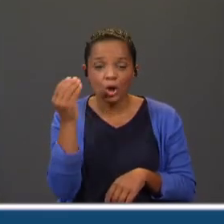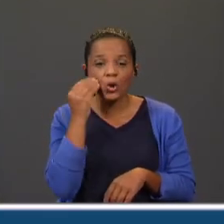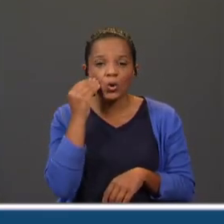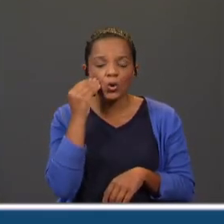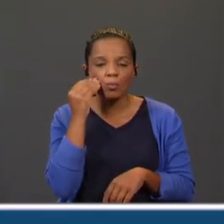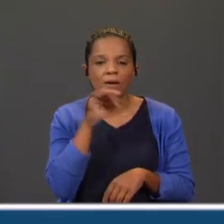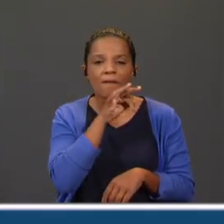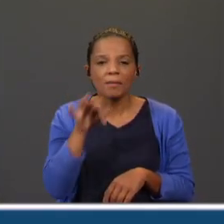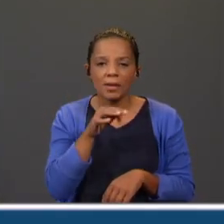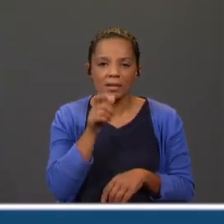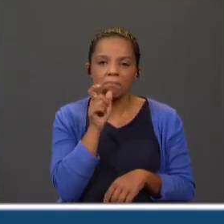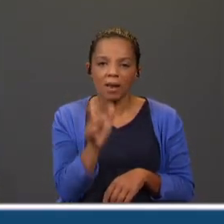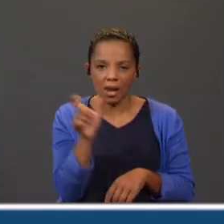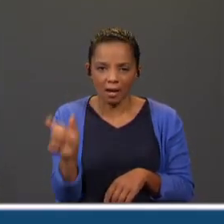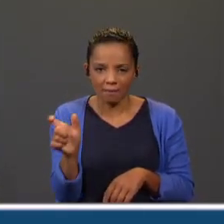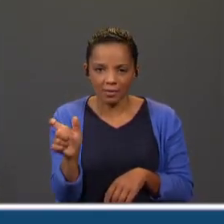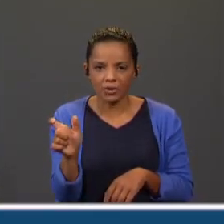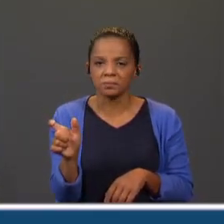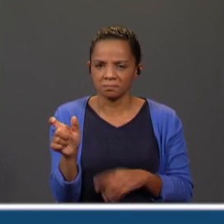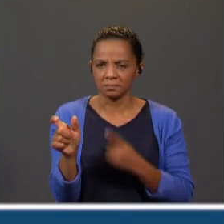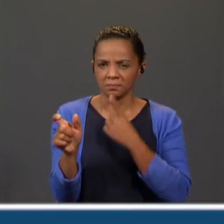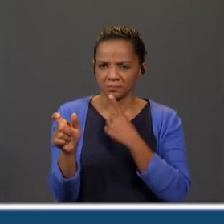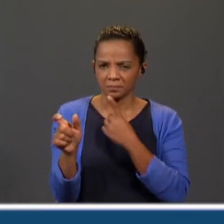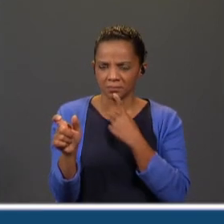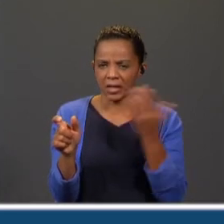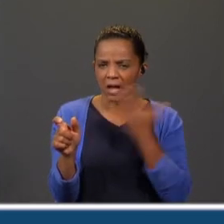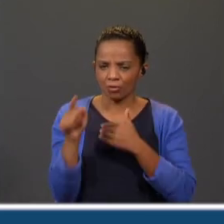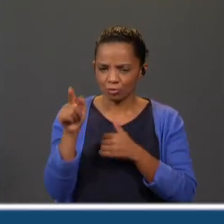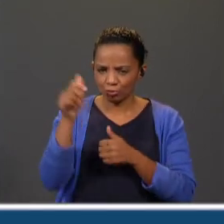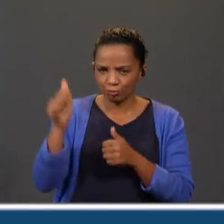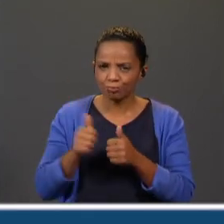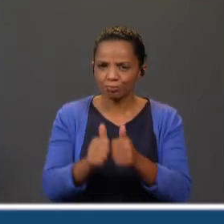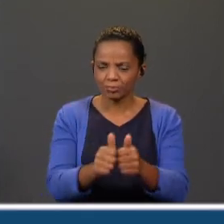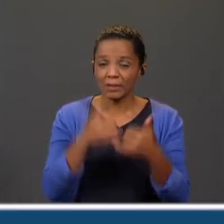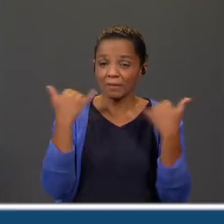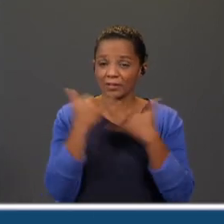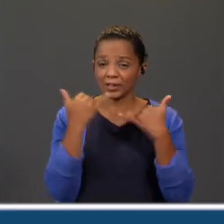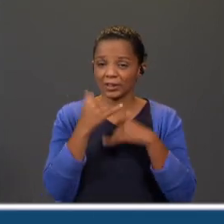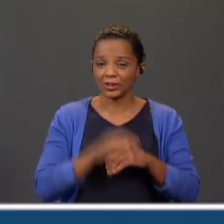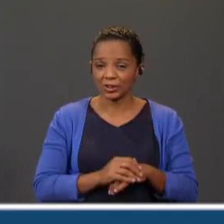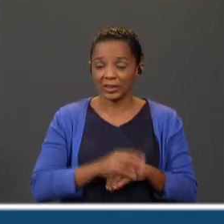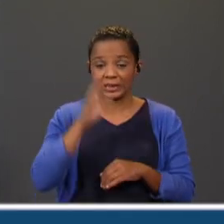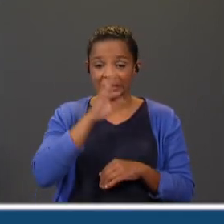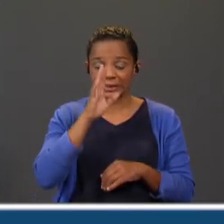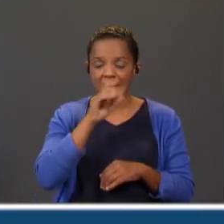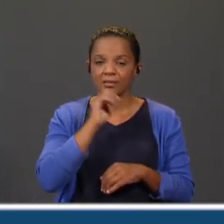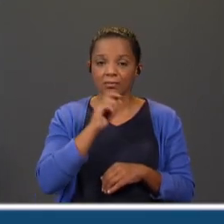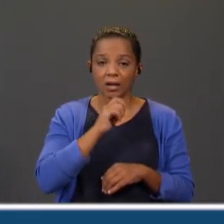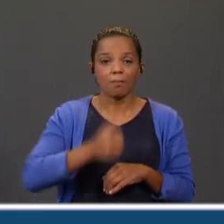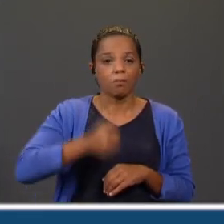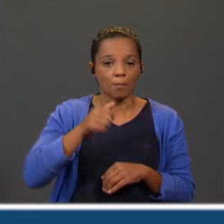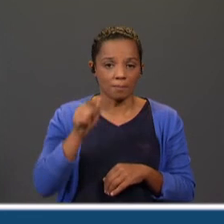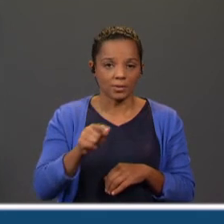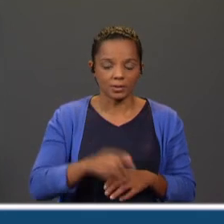famílias de palavras? Já percebi que tens acompanhado os nossos blocos. Fico feliz, especialmente se estiverem a ser úteis para ti.